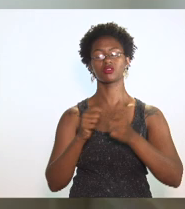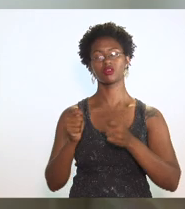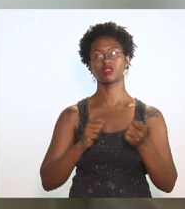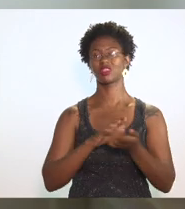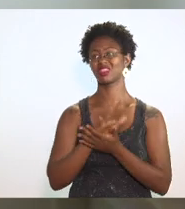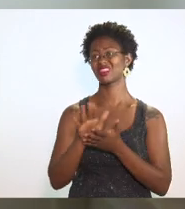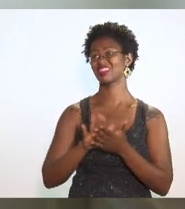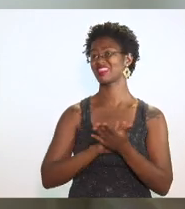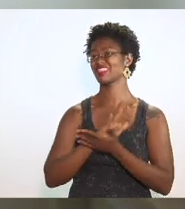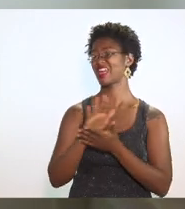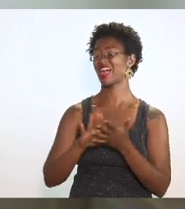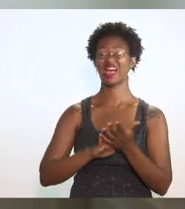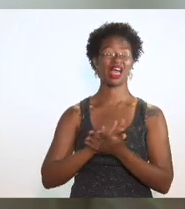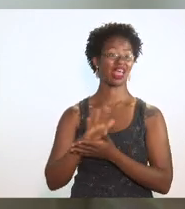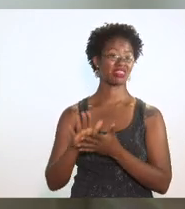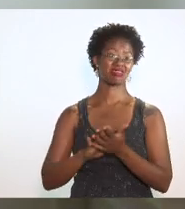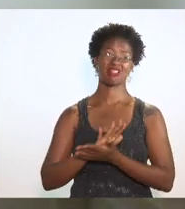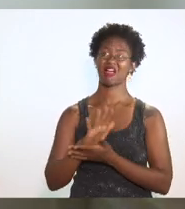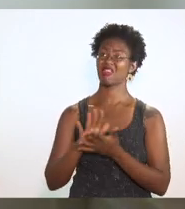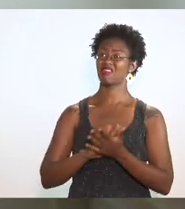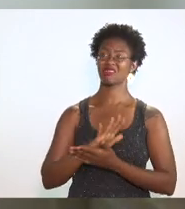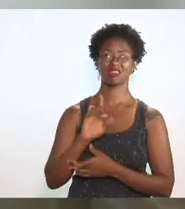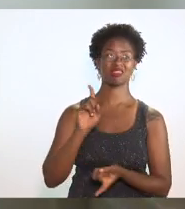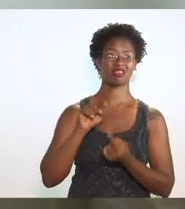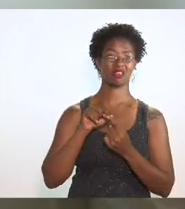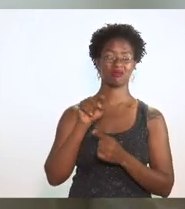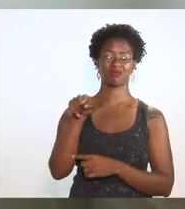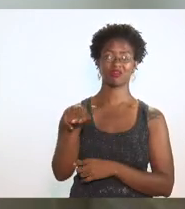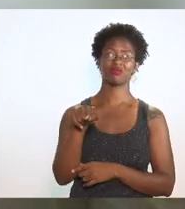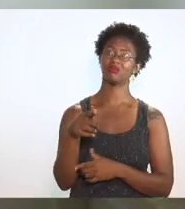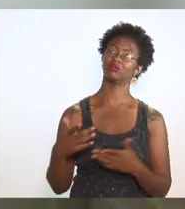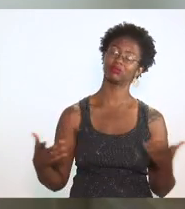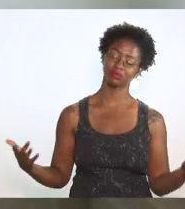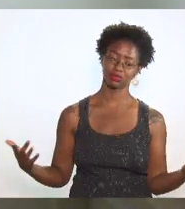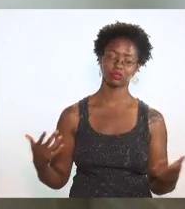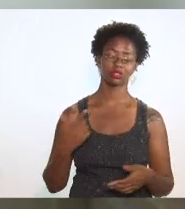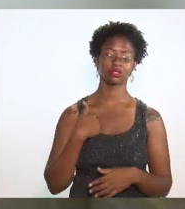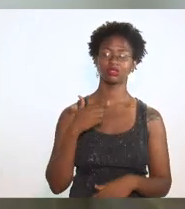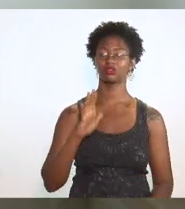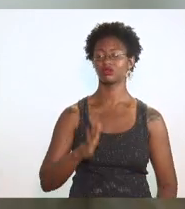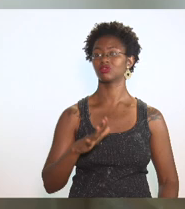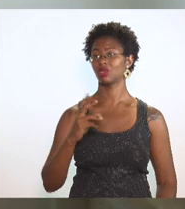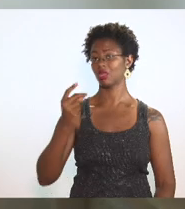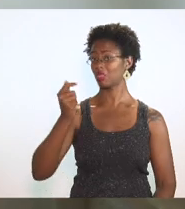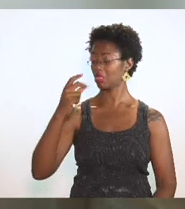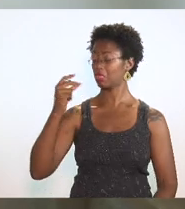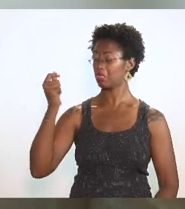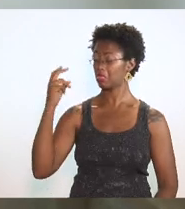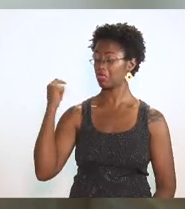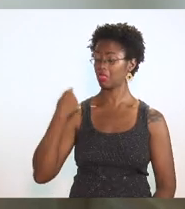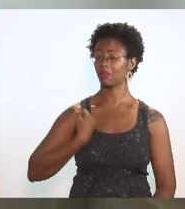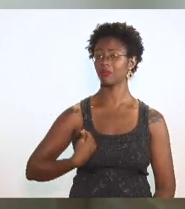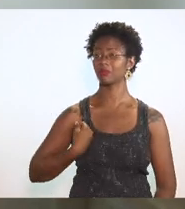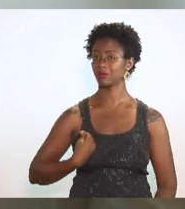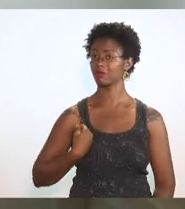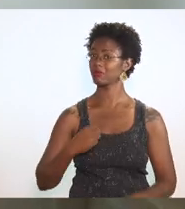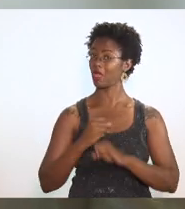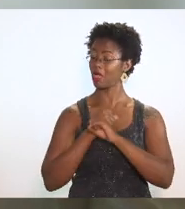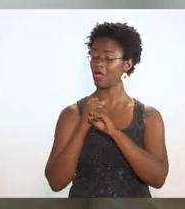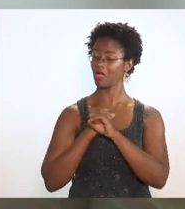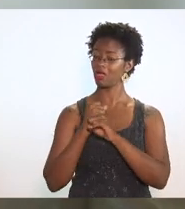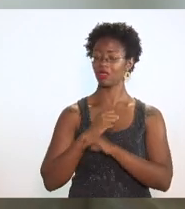absolutamente nada nesse sentido. Eu tenho tempo de casa, doutora Priscila Sacalem, talvez